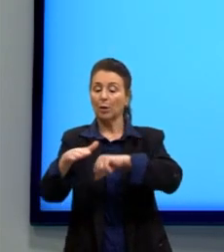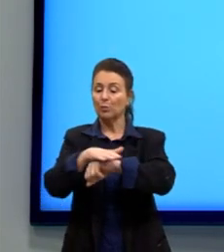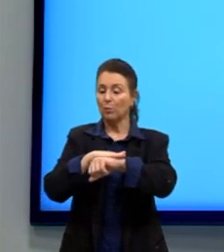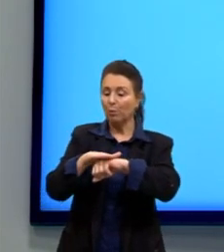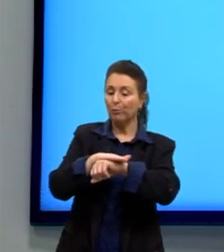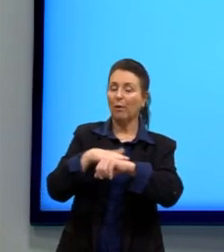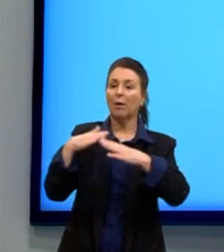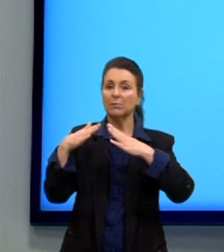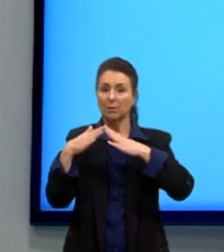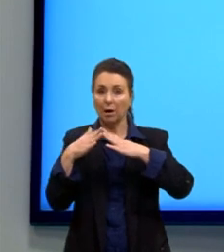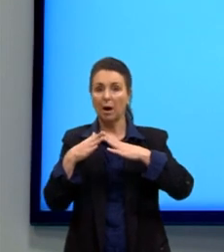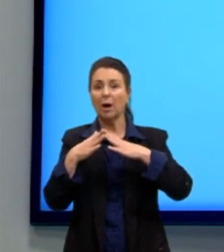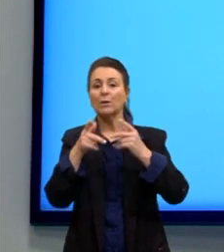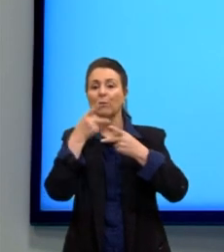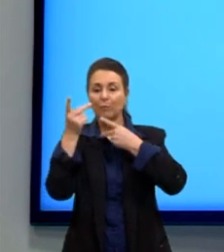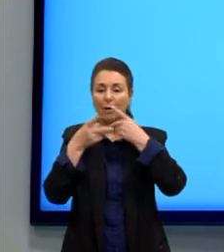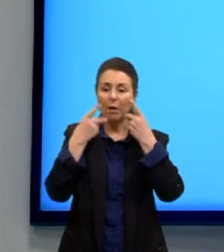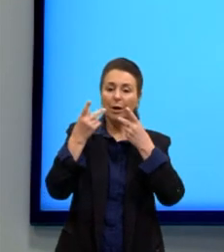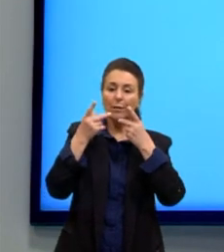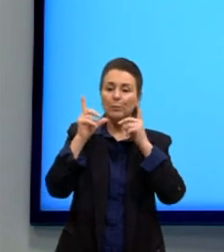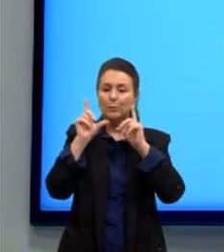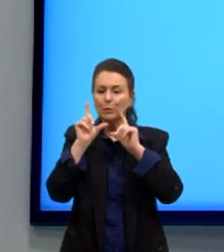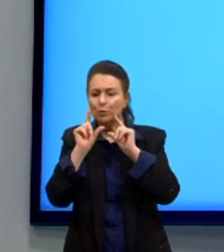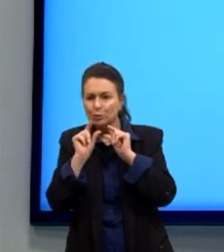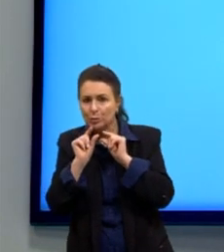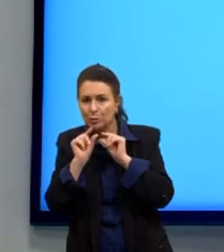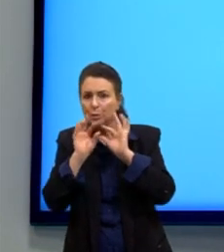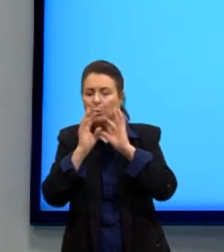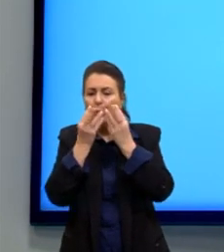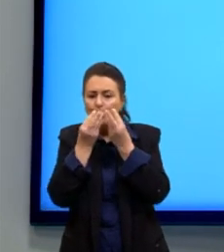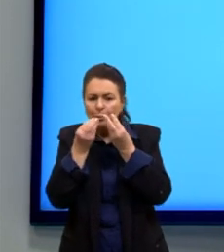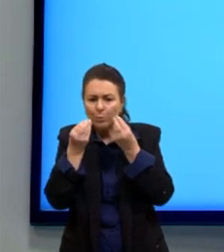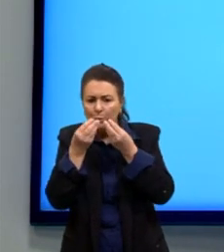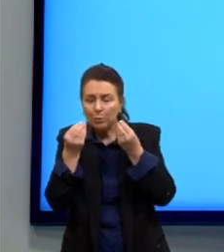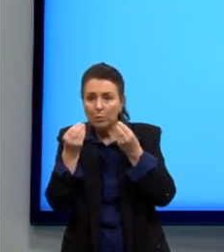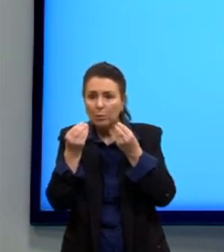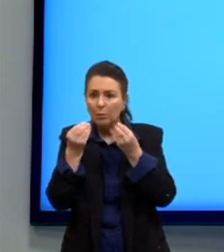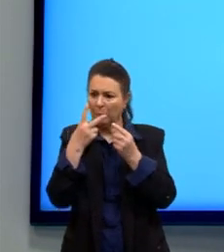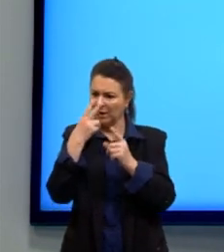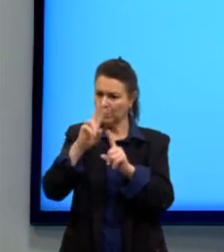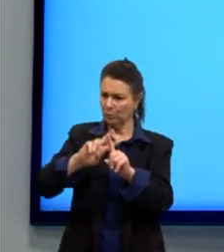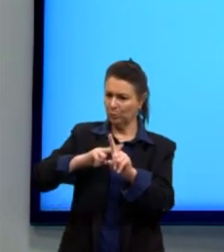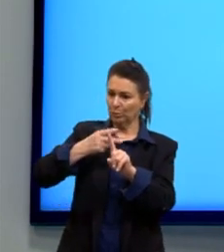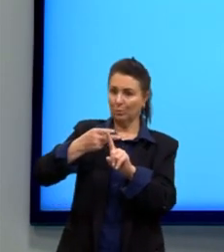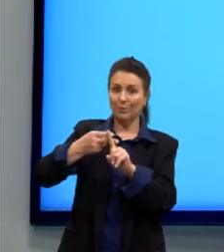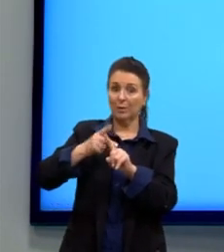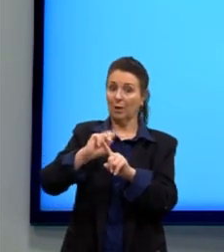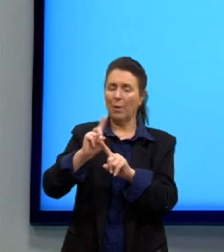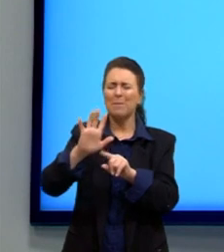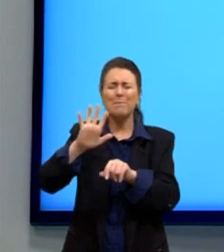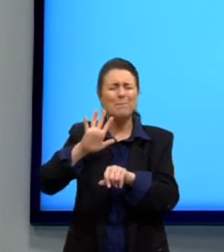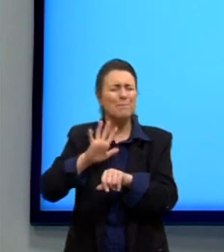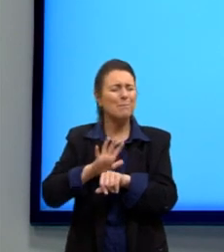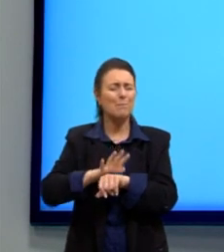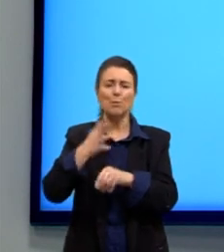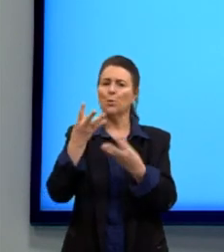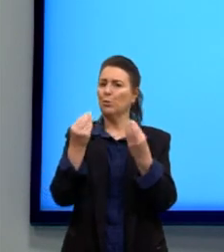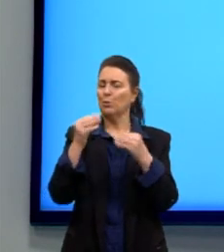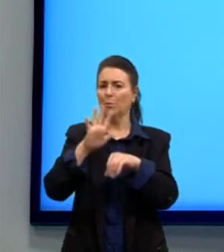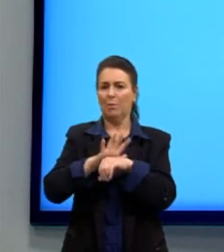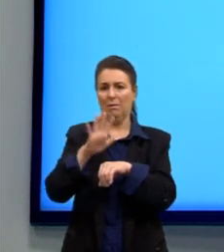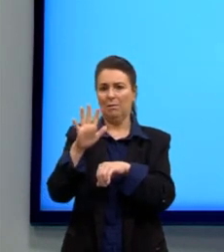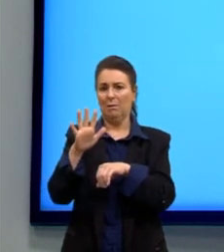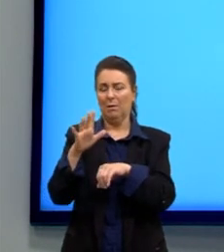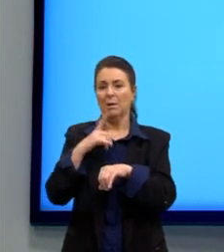casa. Parece que dobrou, mas não, é muito maior, porque essa escala aqui, ela se chama